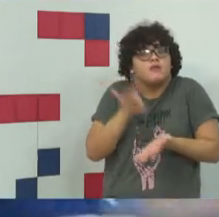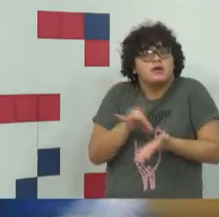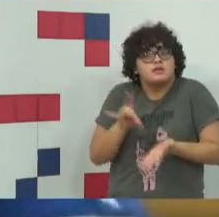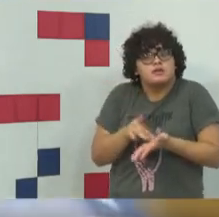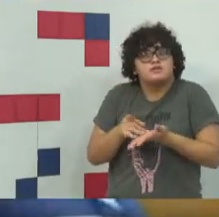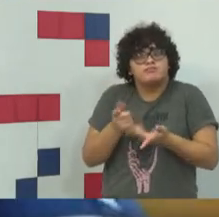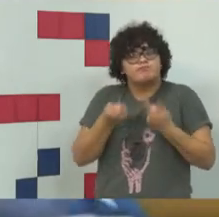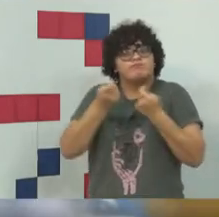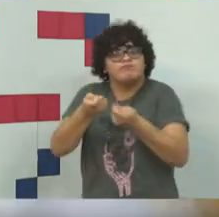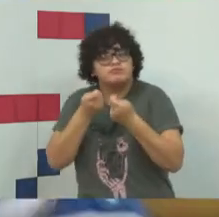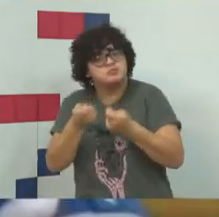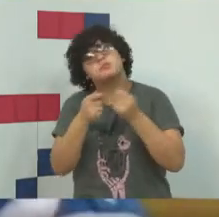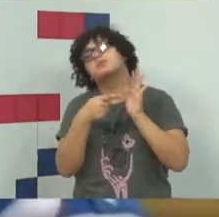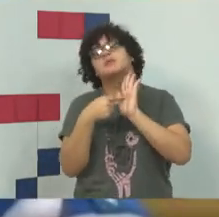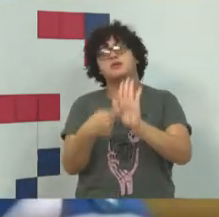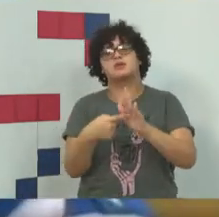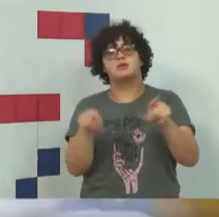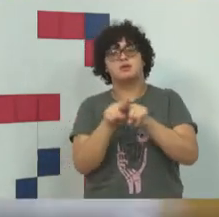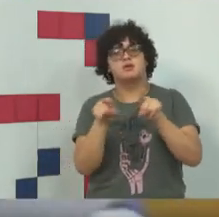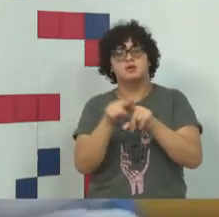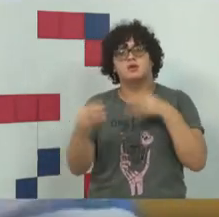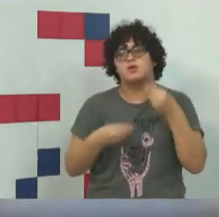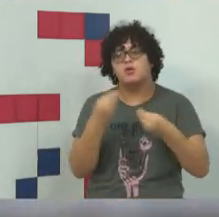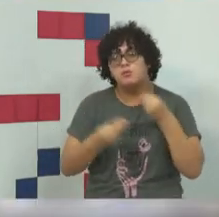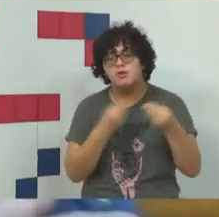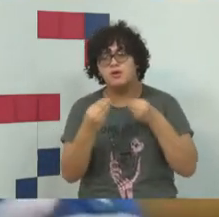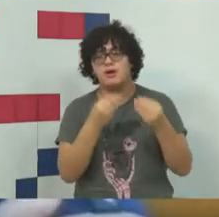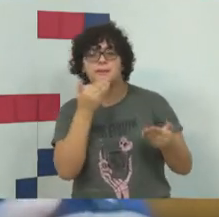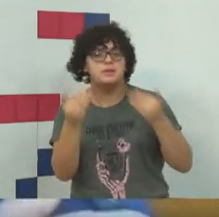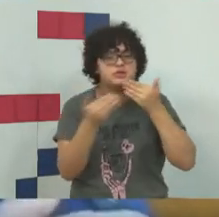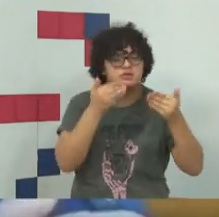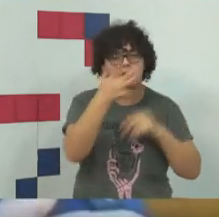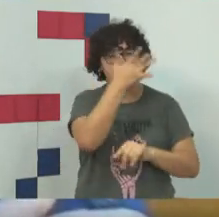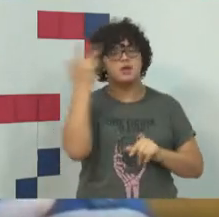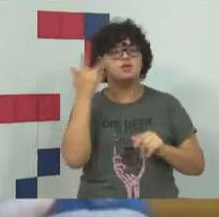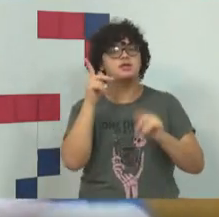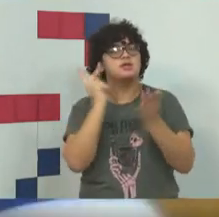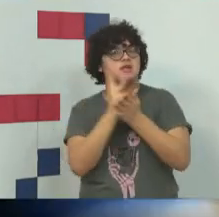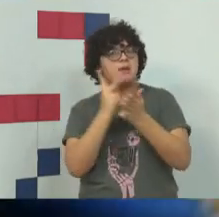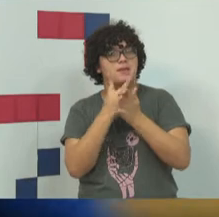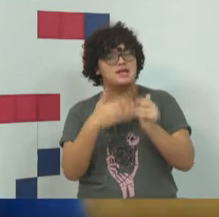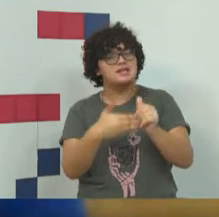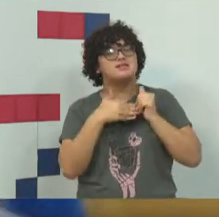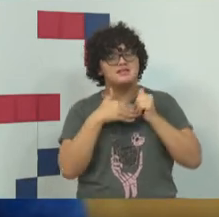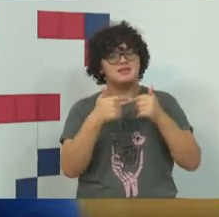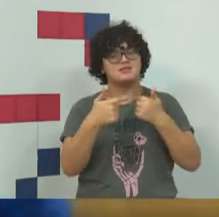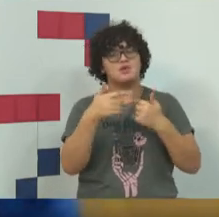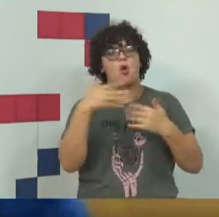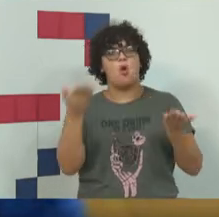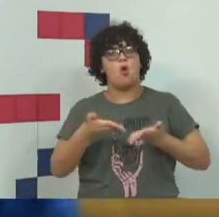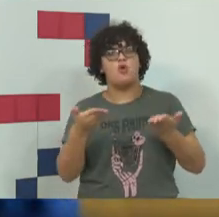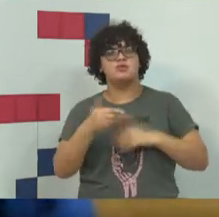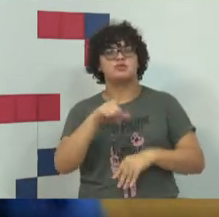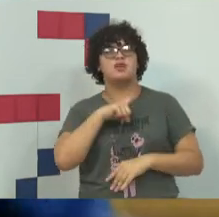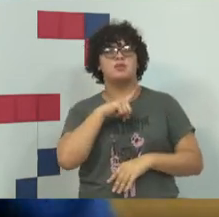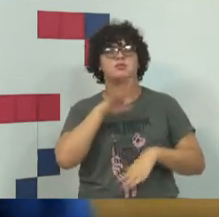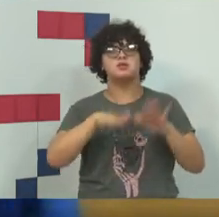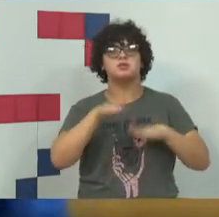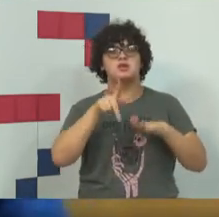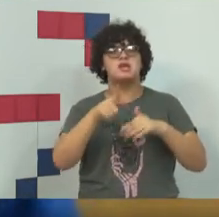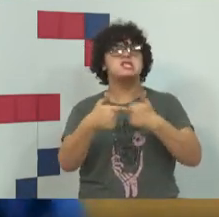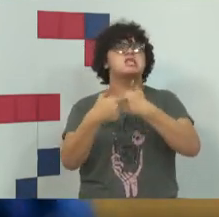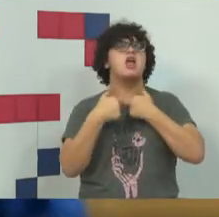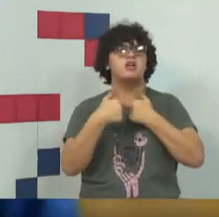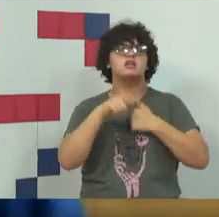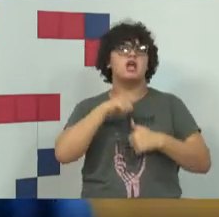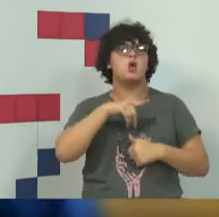insistir nela, e mostrar, e sempre pedir para as pessoas que nos seguem, né, hoje a gente tem aproximadamente um milhão